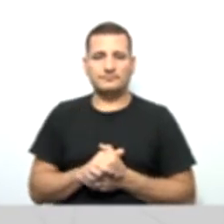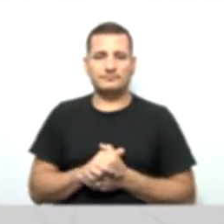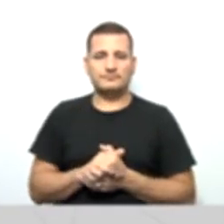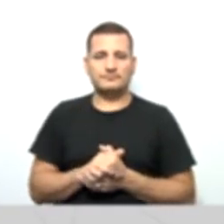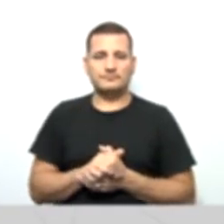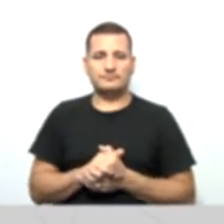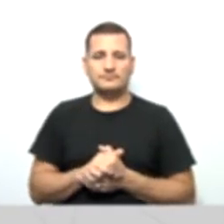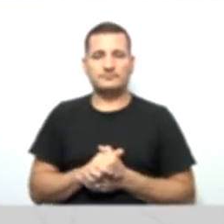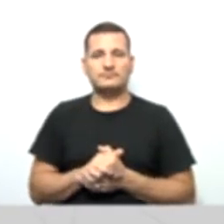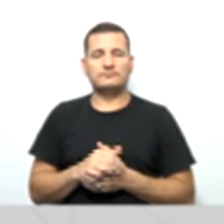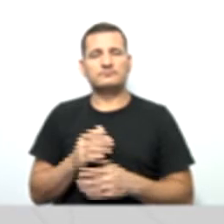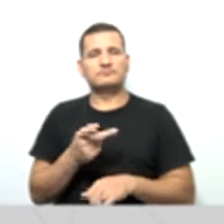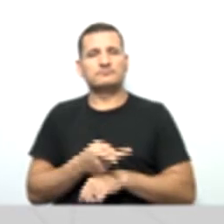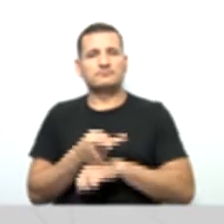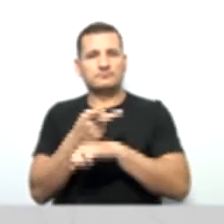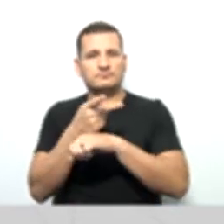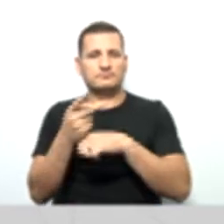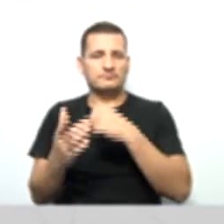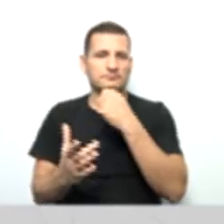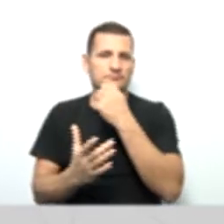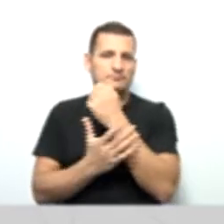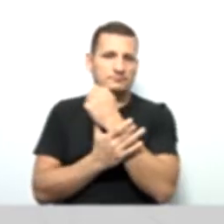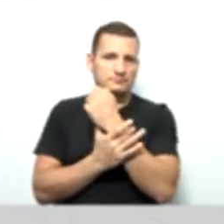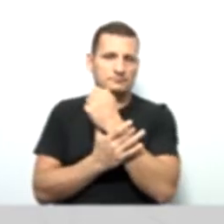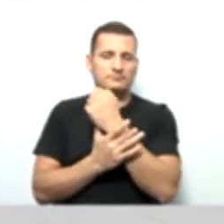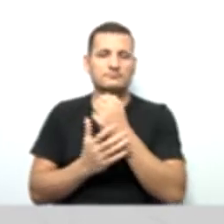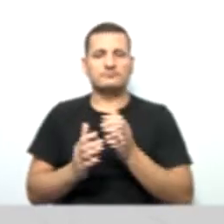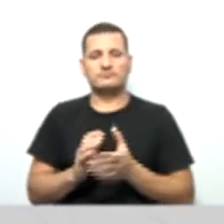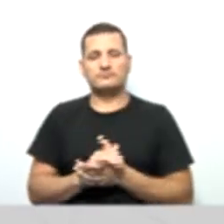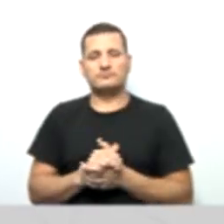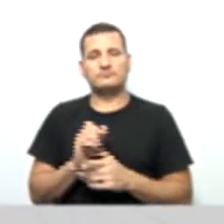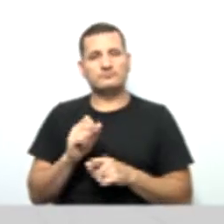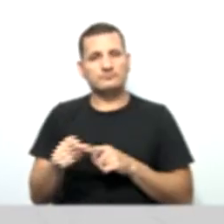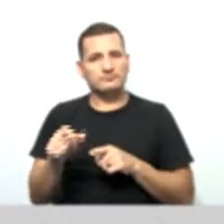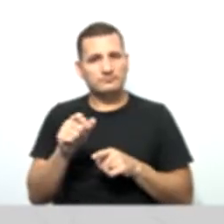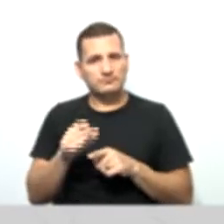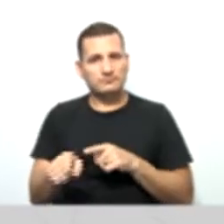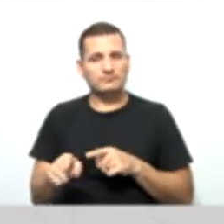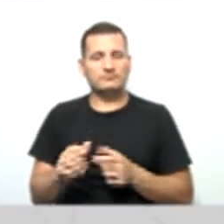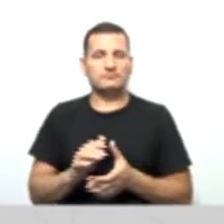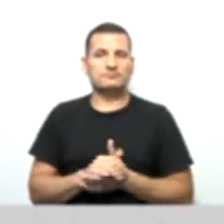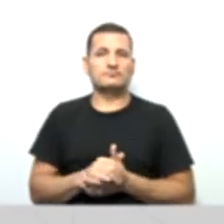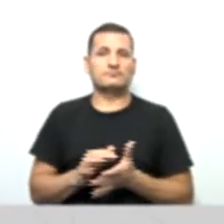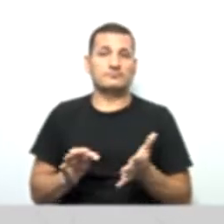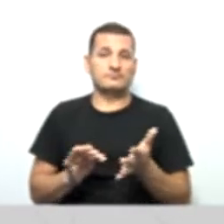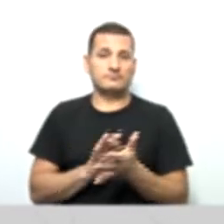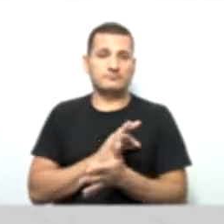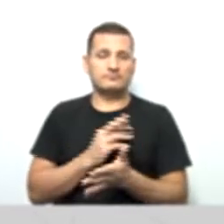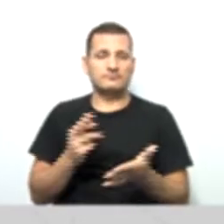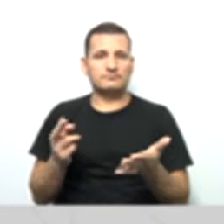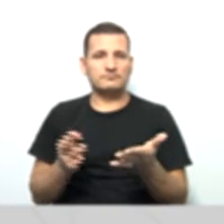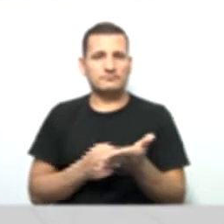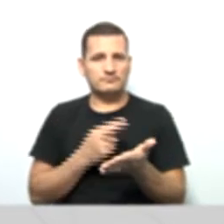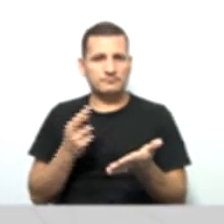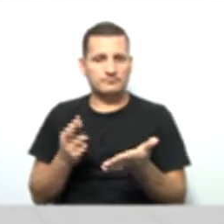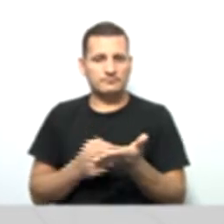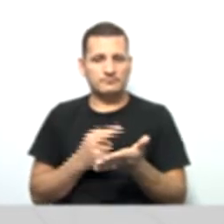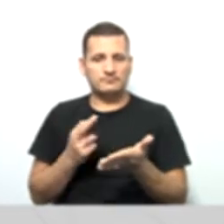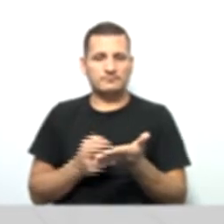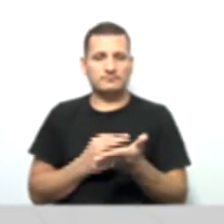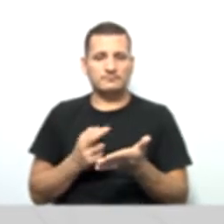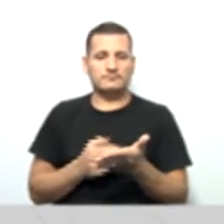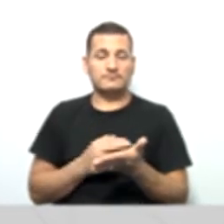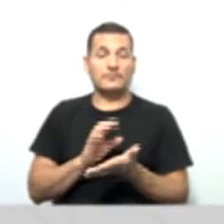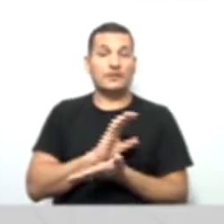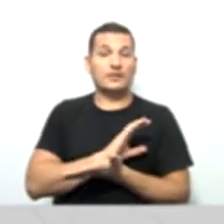de seguros, aluguéis, assinaturas de revistas, jornais, cuja aplicação de recursos deve